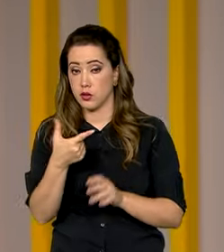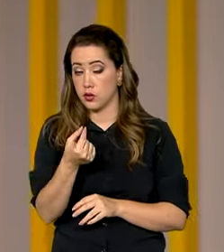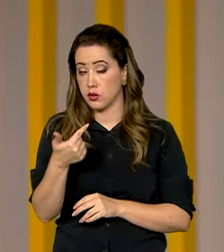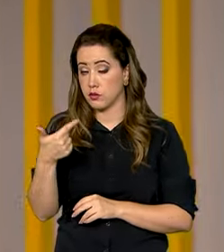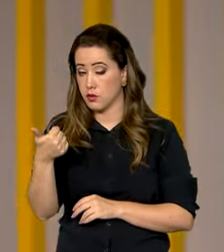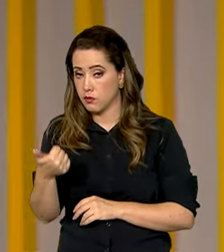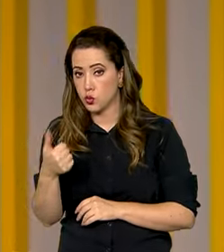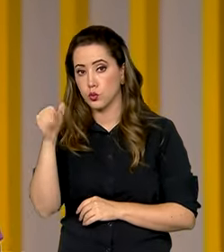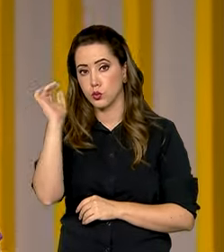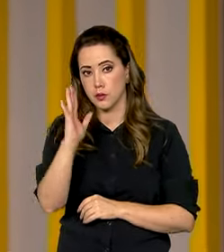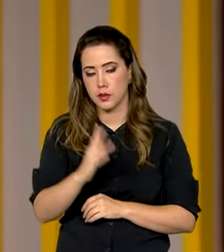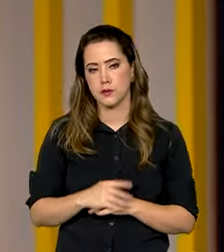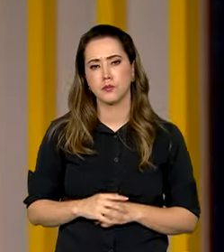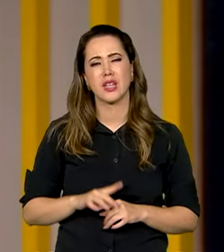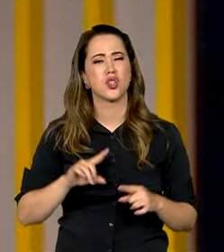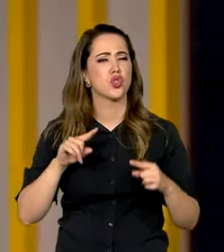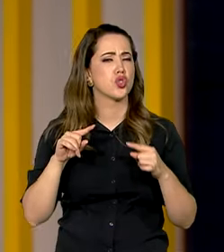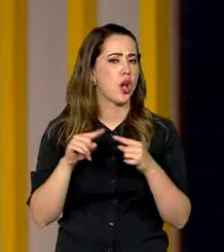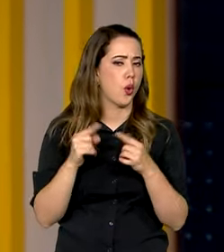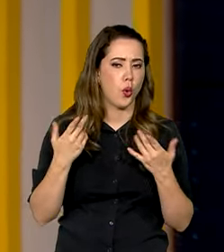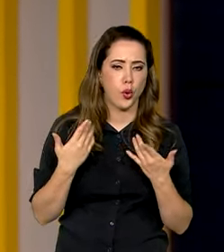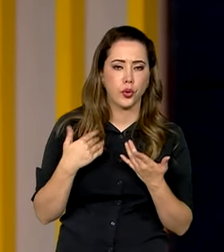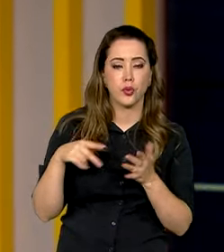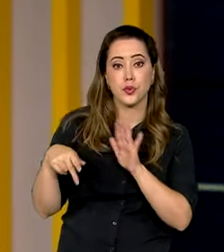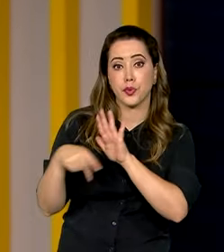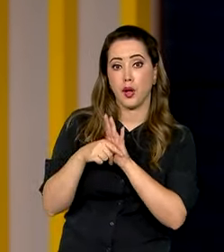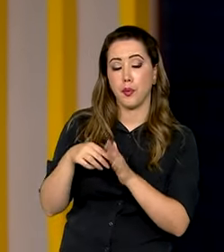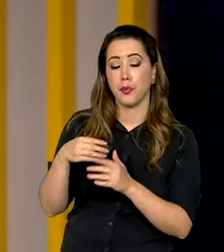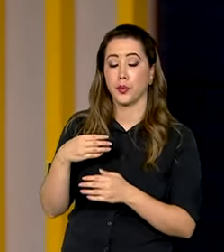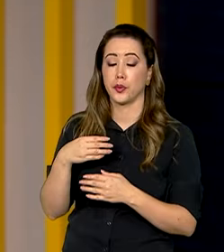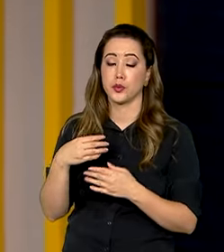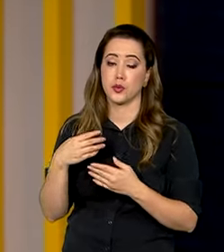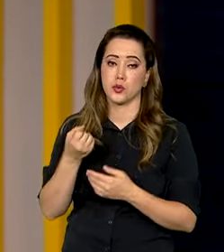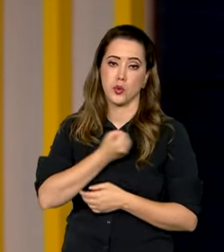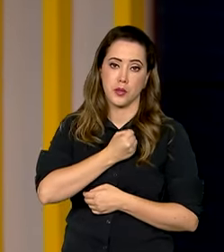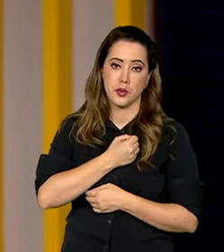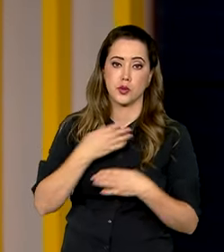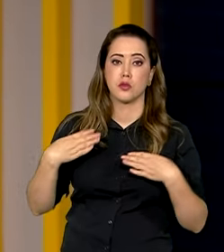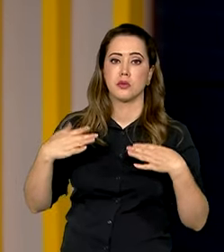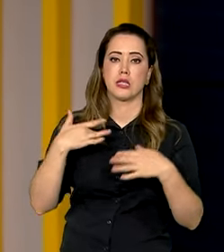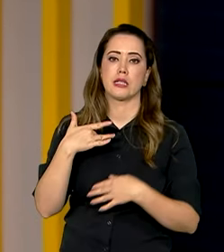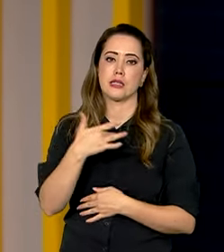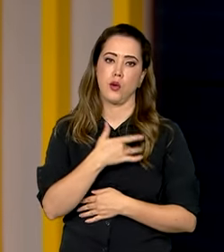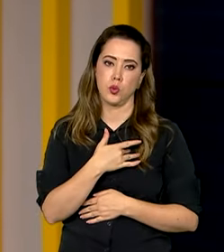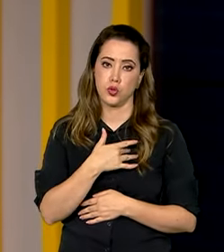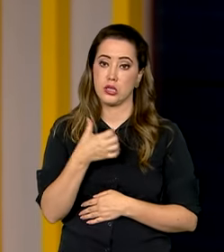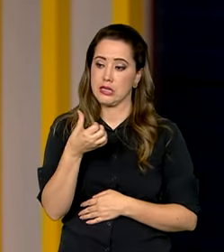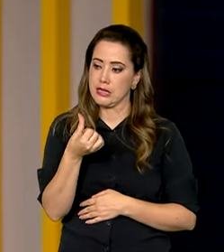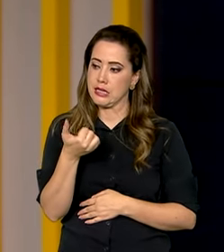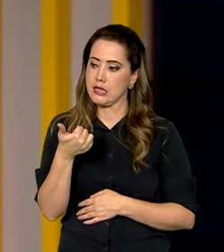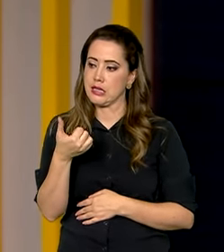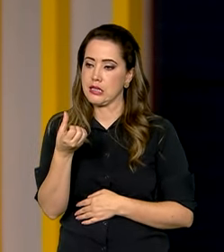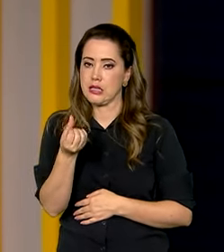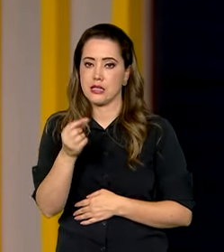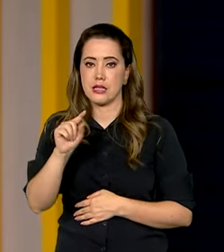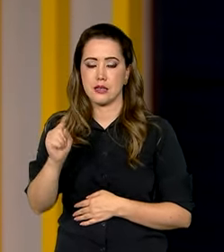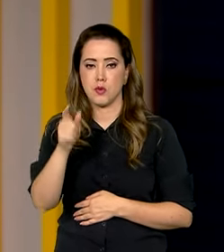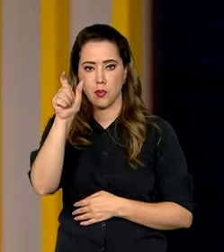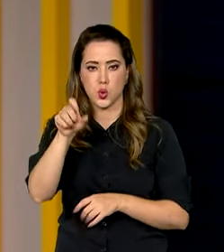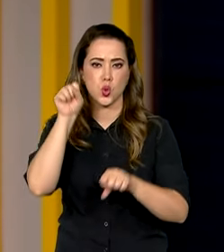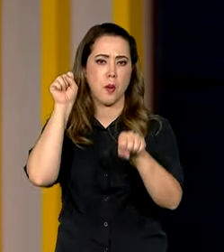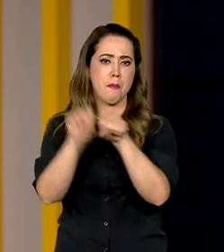Conforme os registros oficiais do Ministério da Saúde, neste período, 616 mil pessoas foram